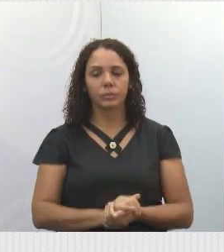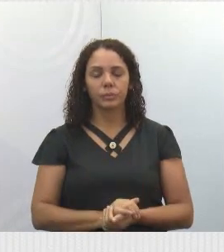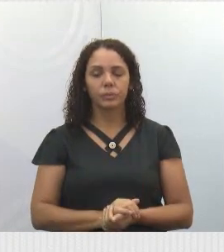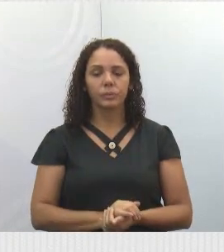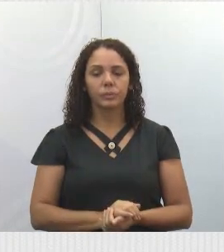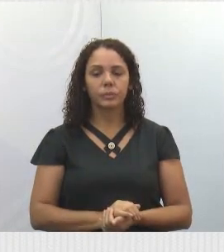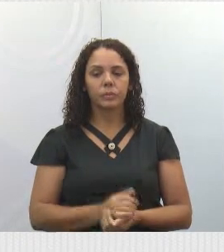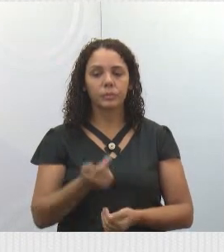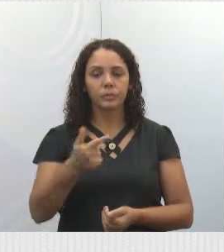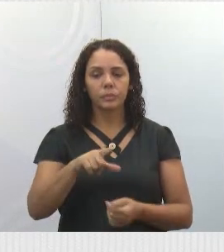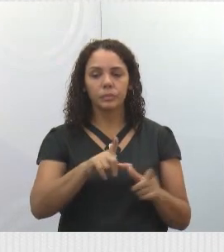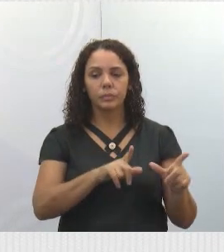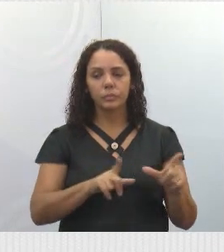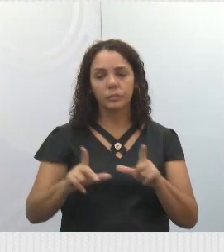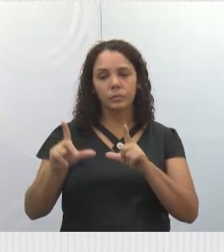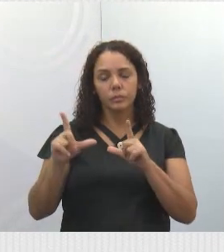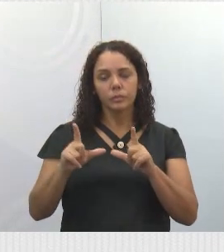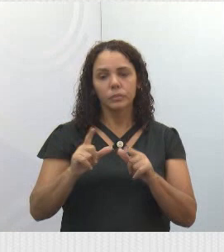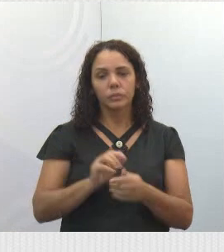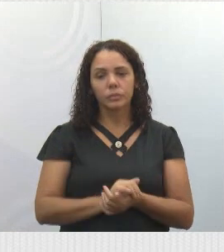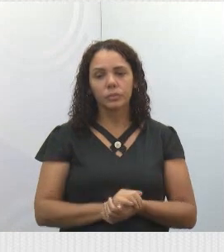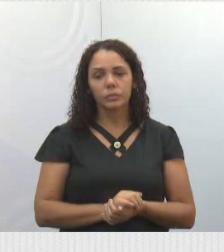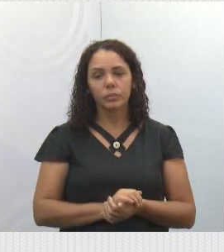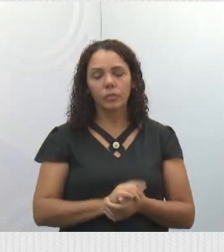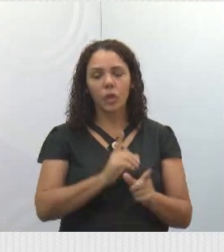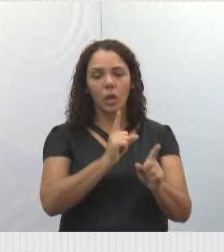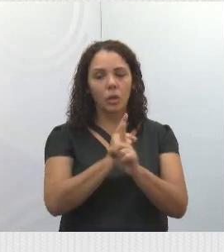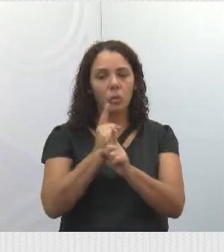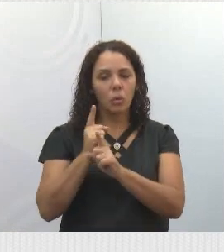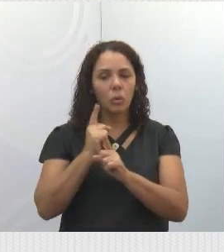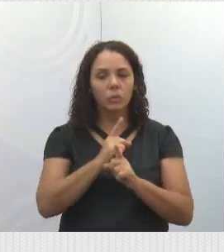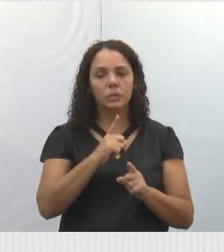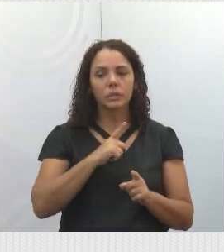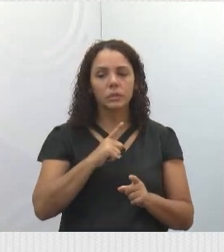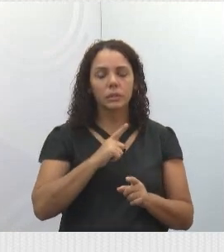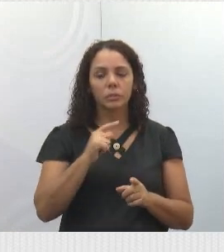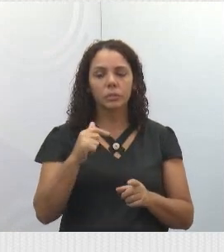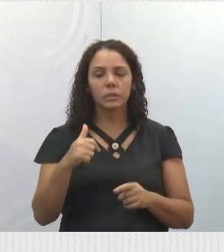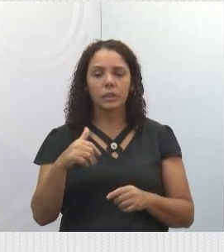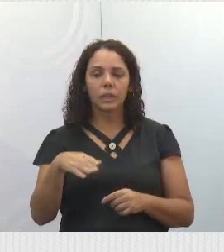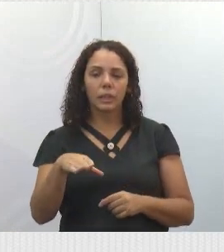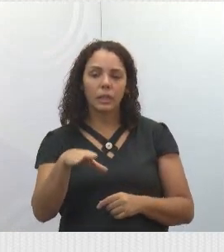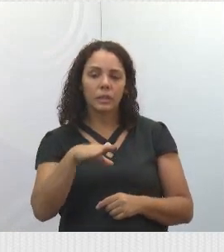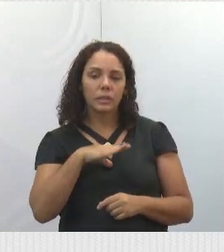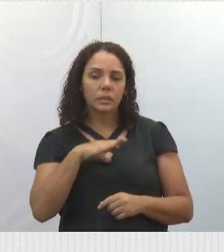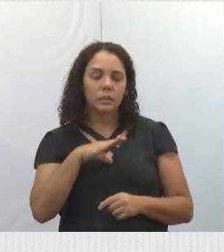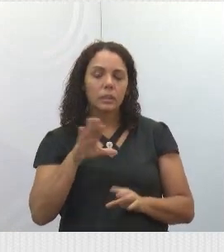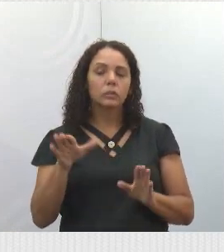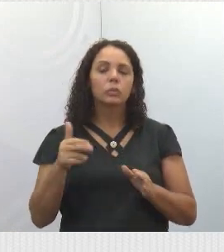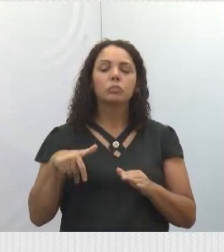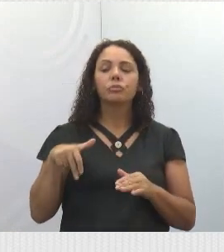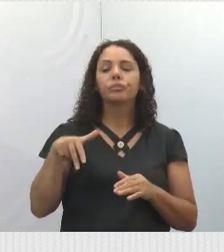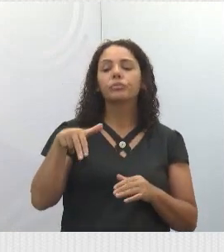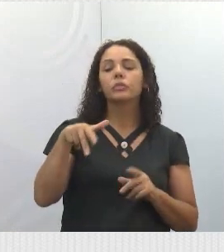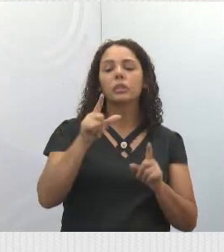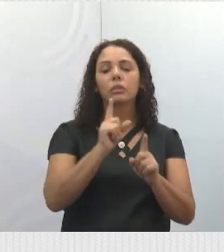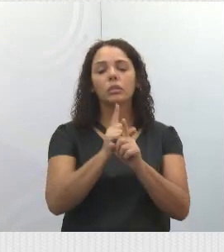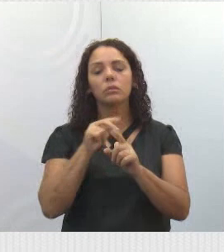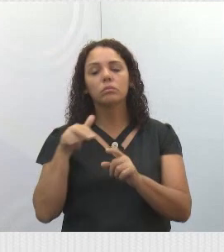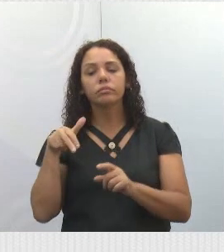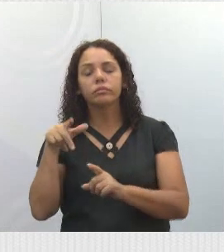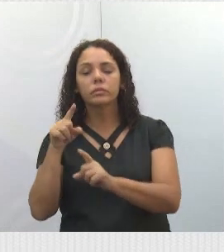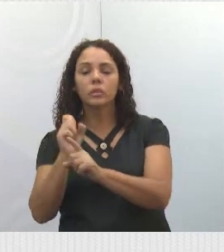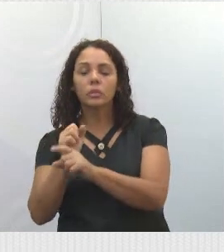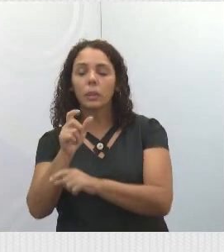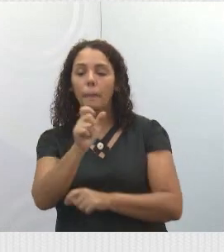No próximo slide, alguns encontros que a gente vai tendo pela cidade e que a gente vai